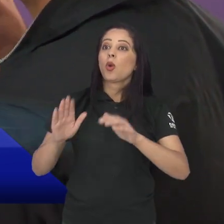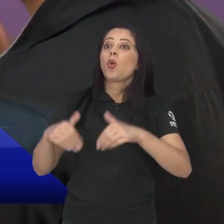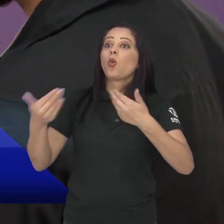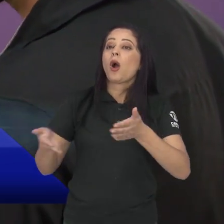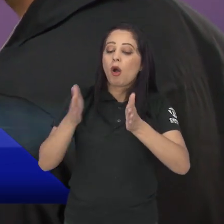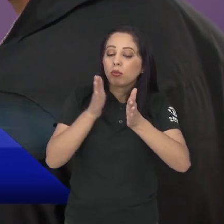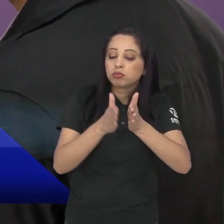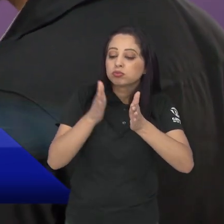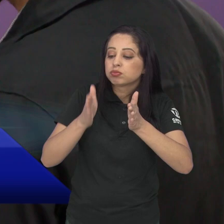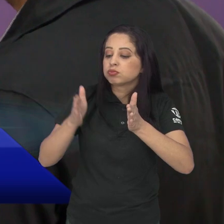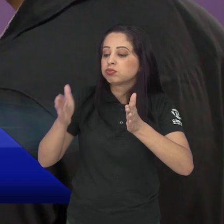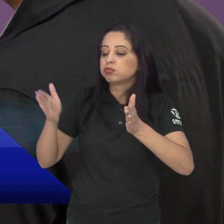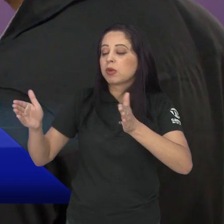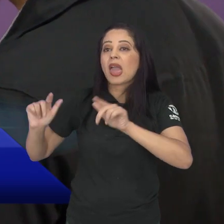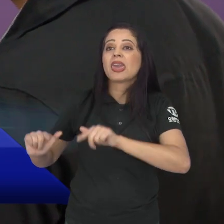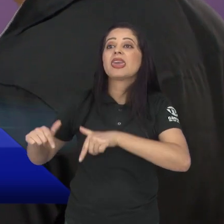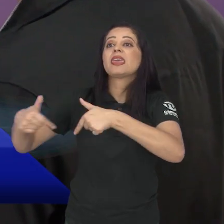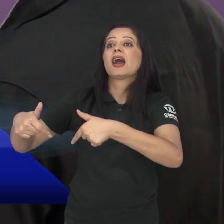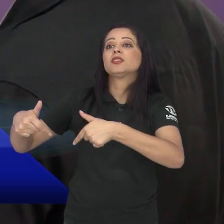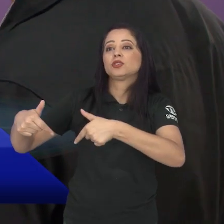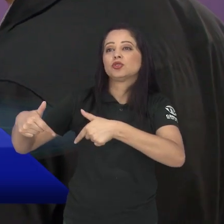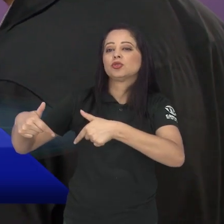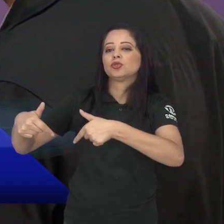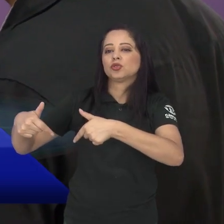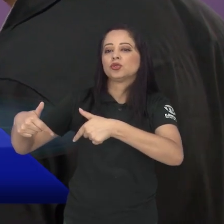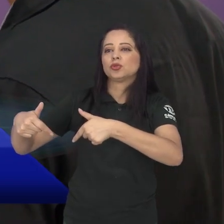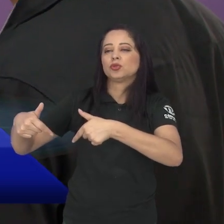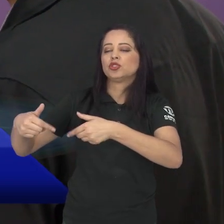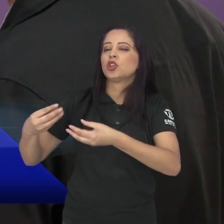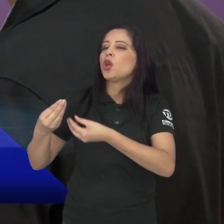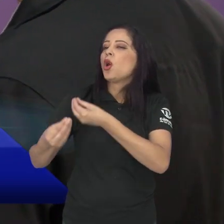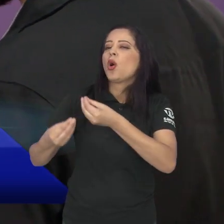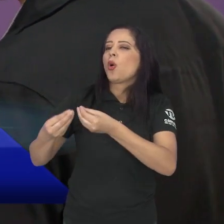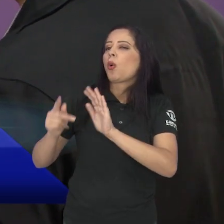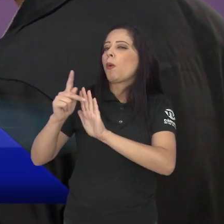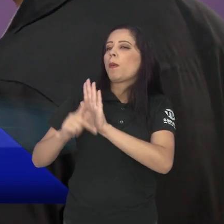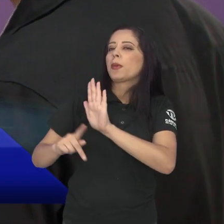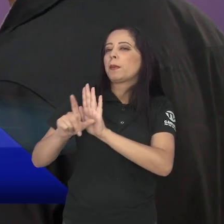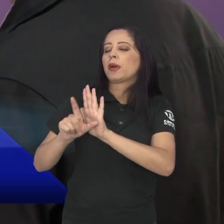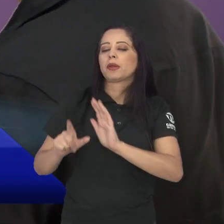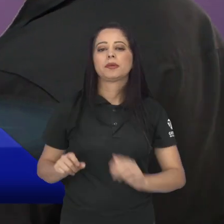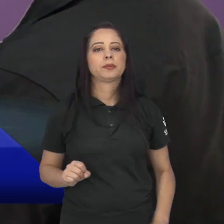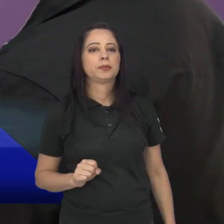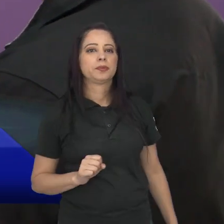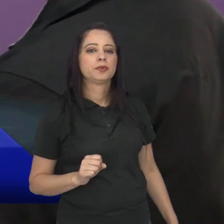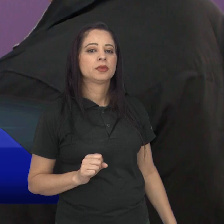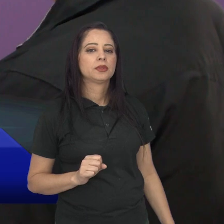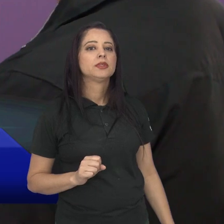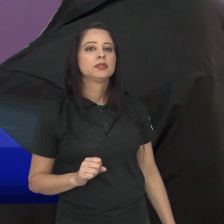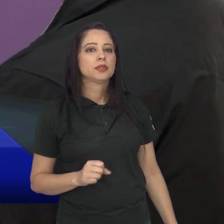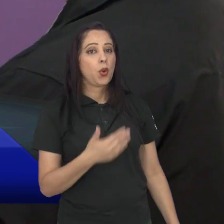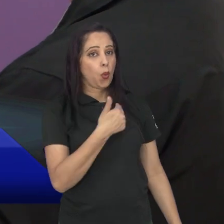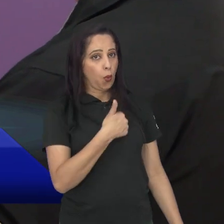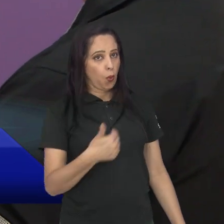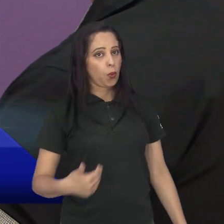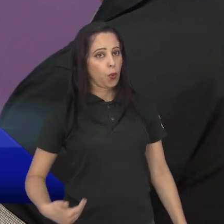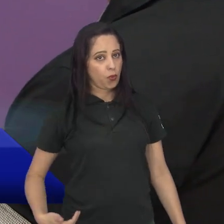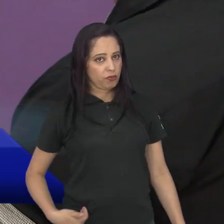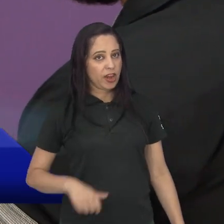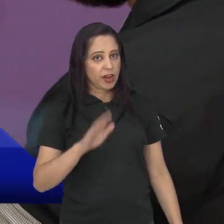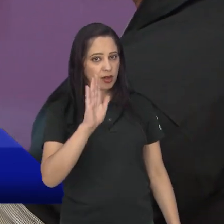próximas etapas e ações na construção desse plano de ação para a Lei Paulo Gustavo? Olha, o governo